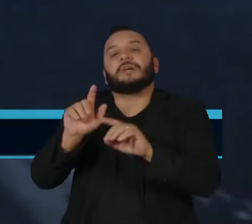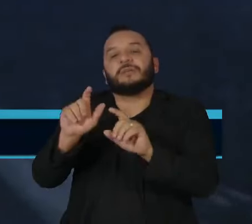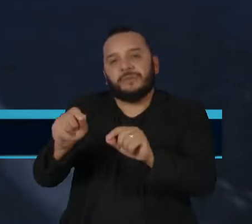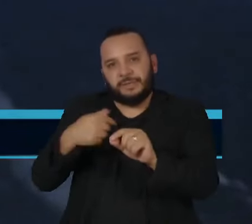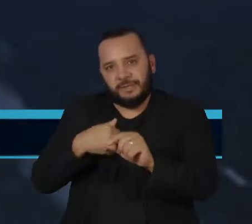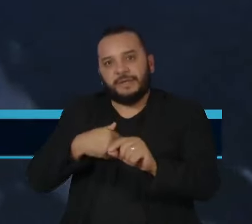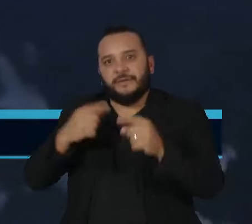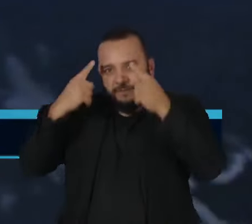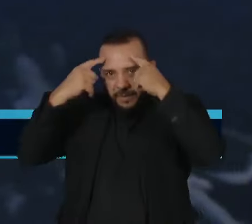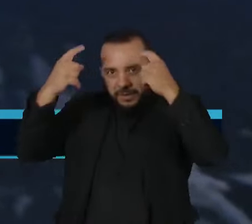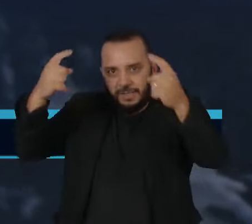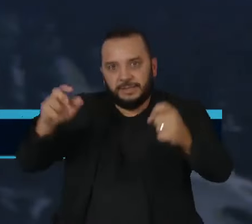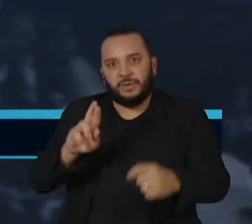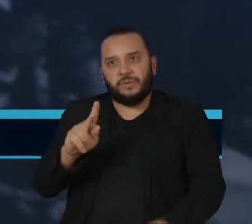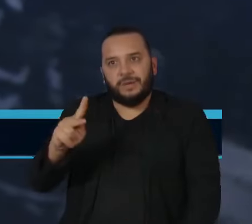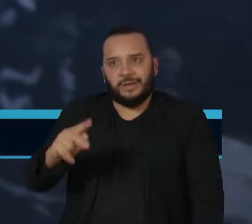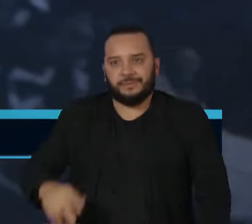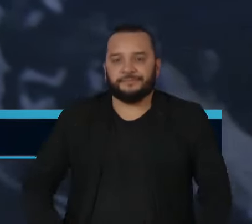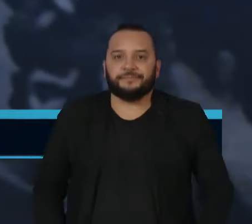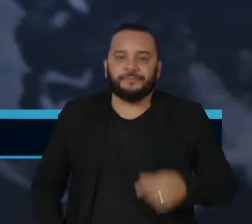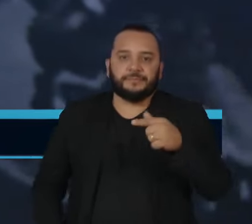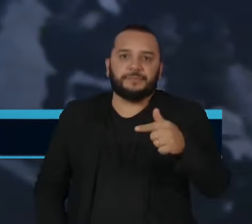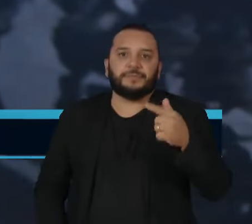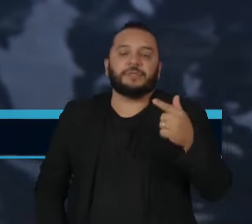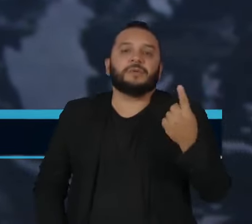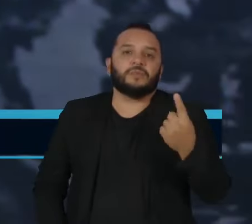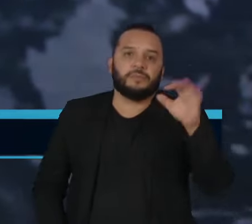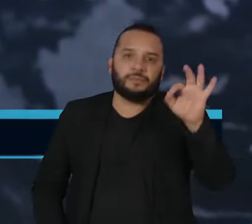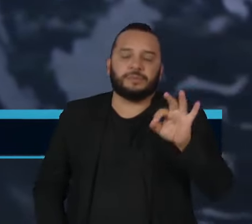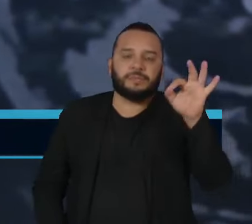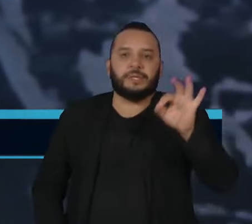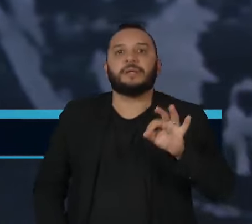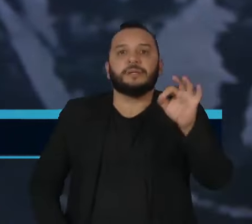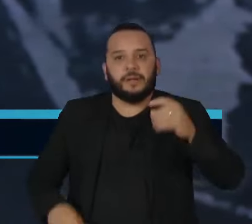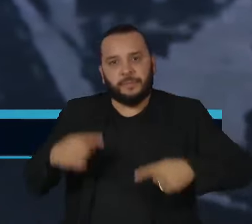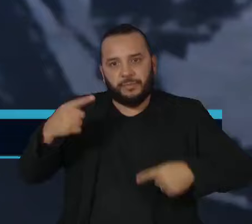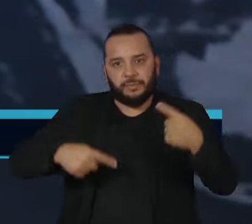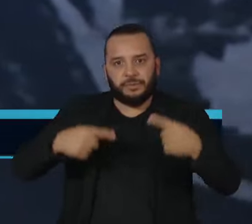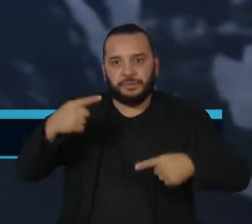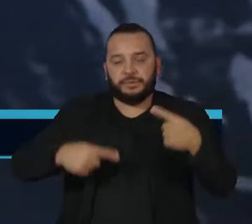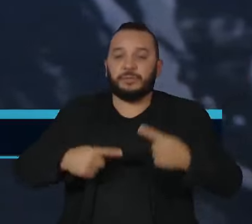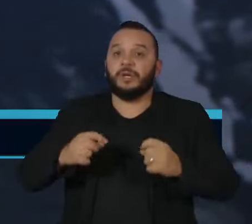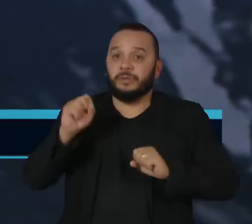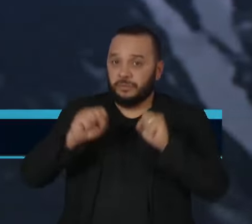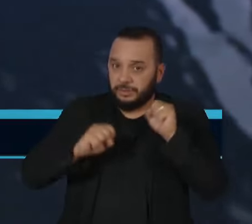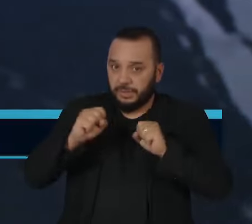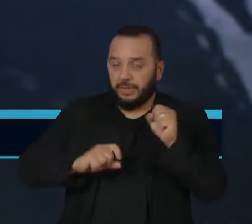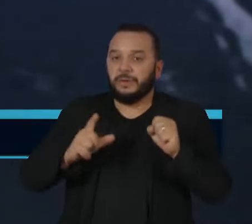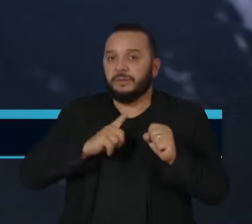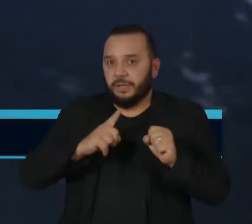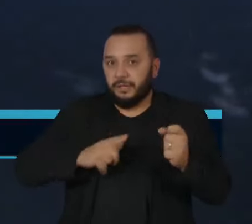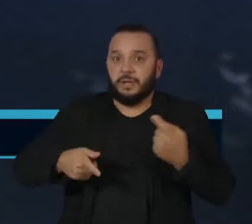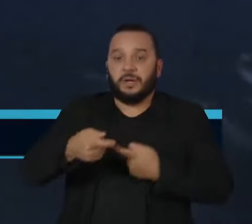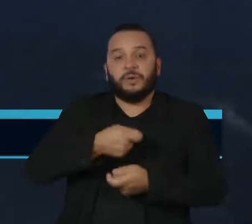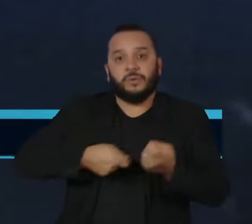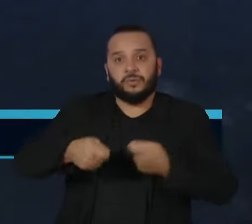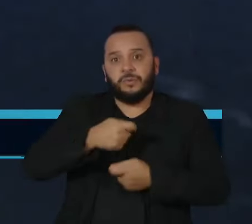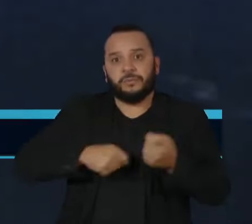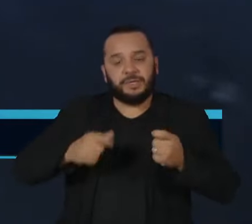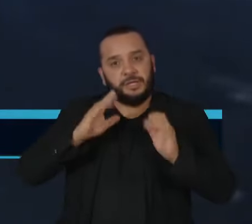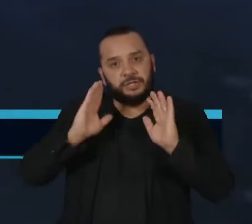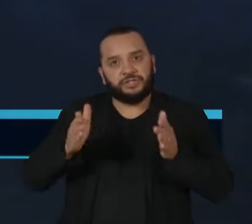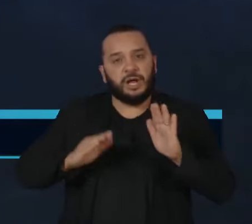71% das políticas industriais do planeta estão nas economias desenvolvidas. A conclusão é de um estudo do FMI,